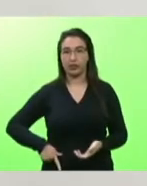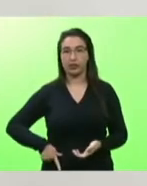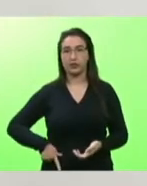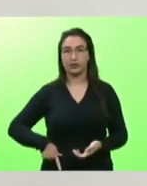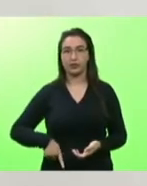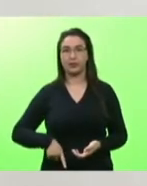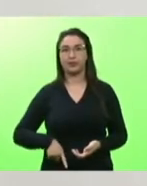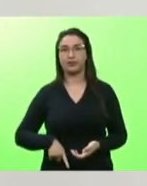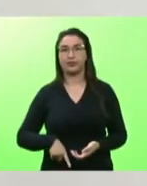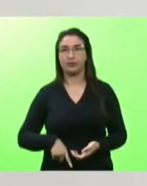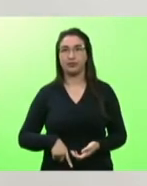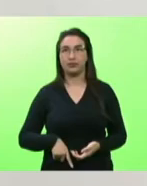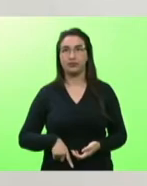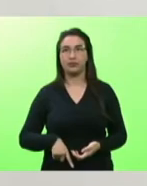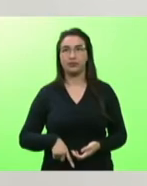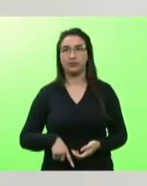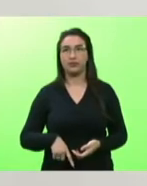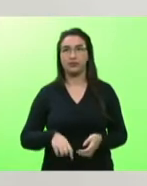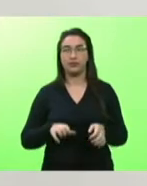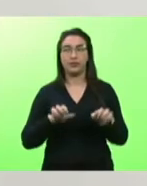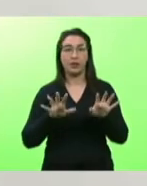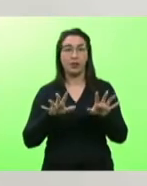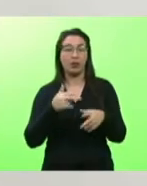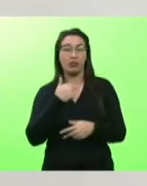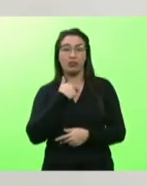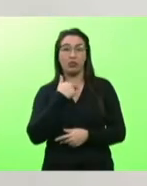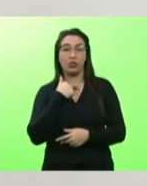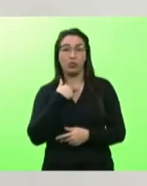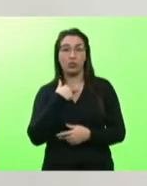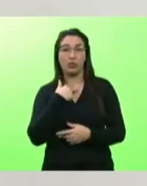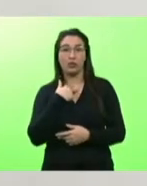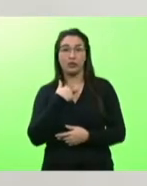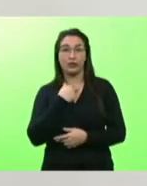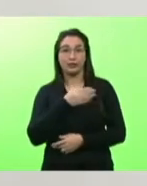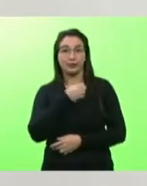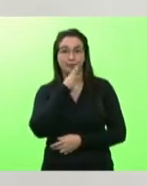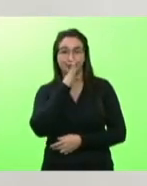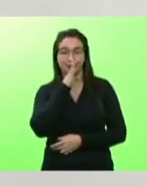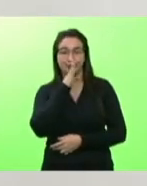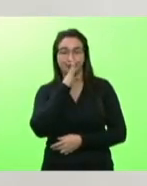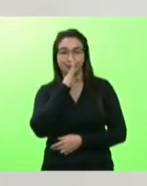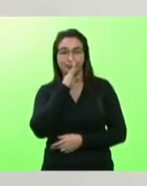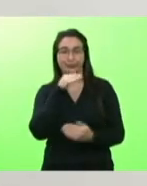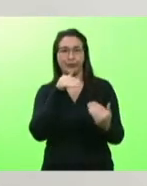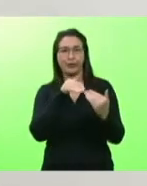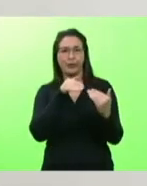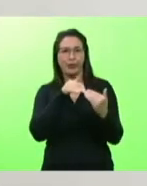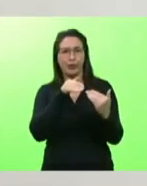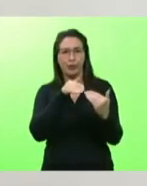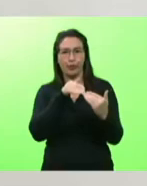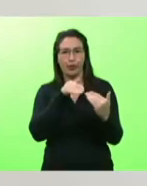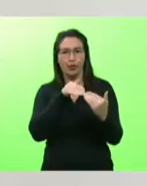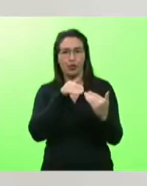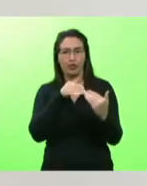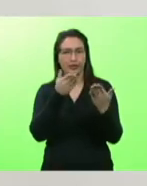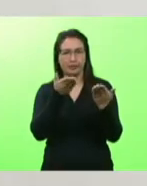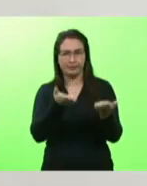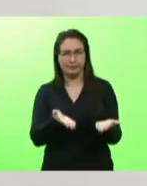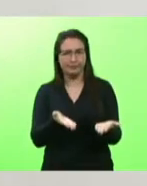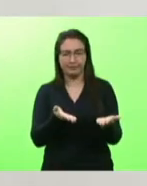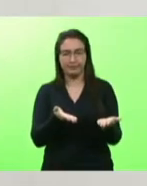nenhum demérito nisso mas também não podemos ficar no silêncio e concordar com esses